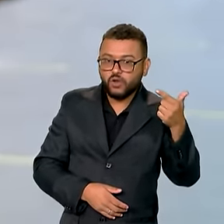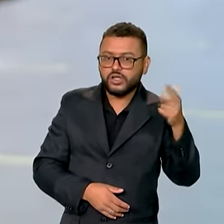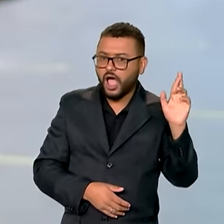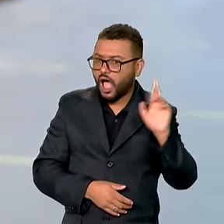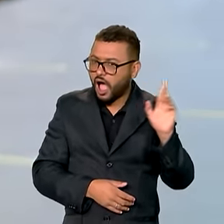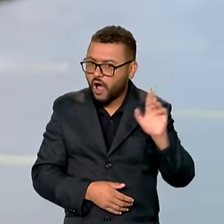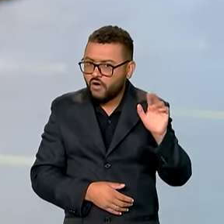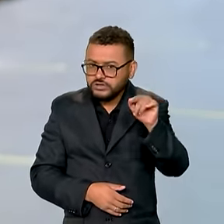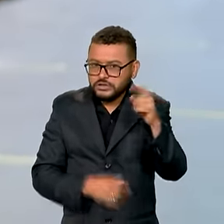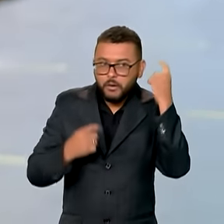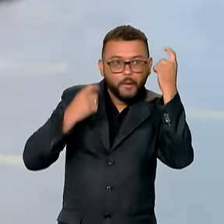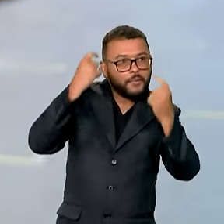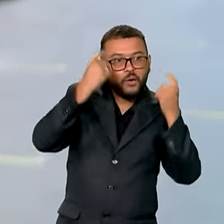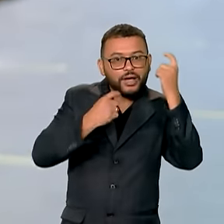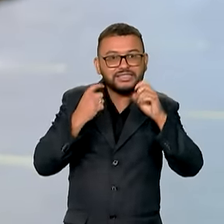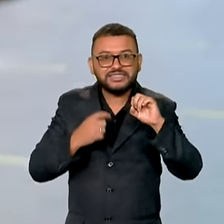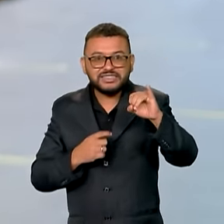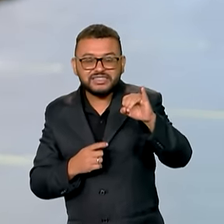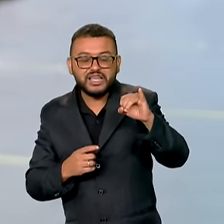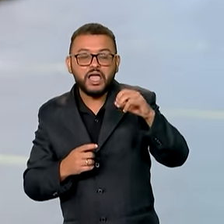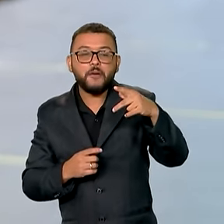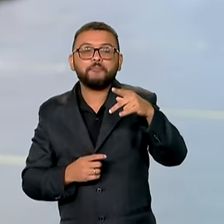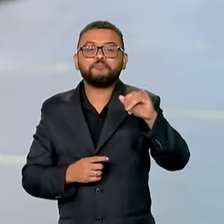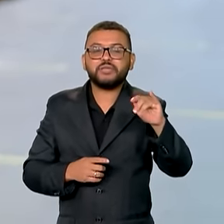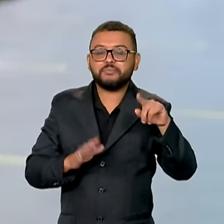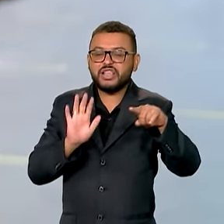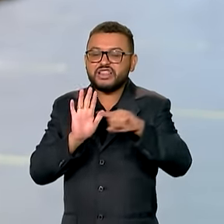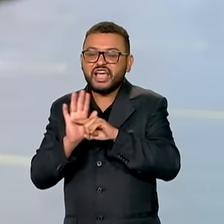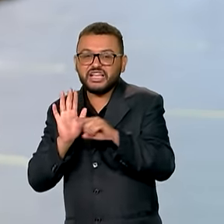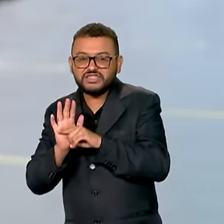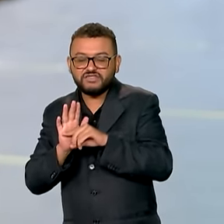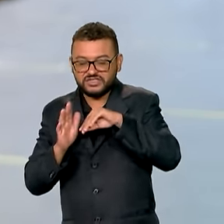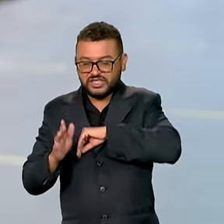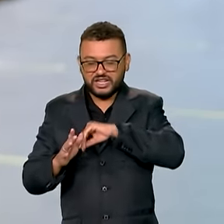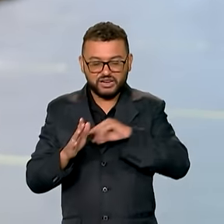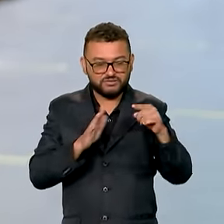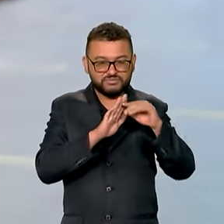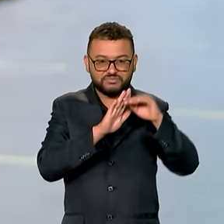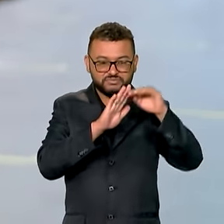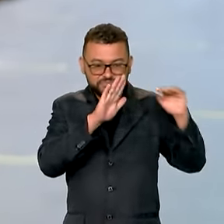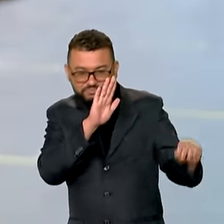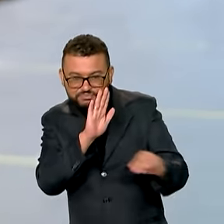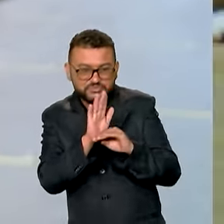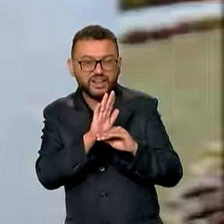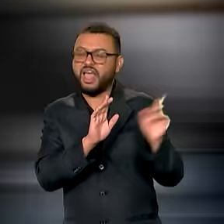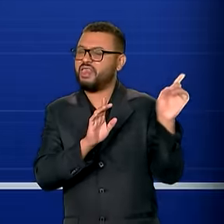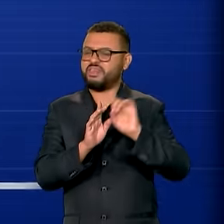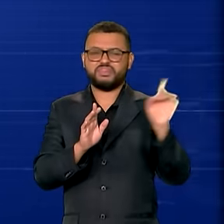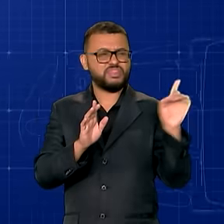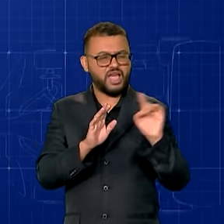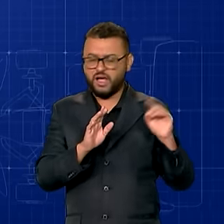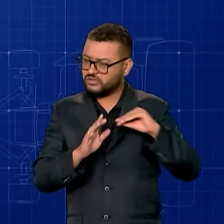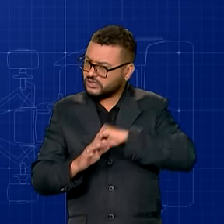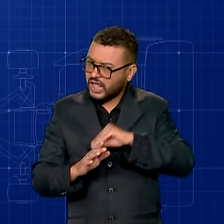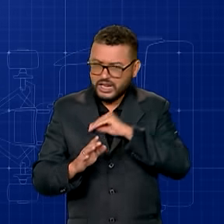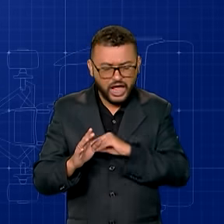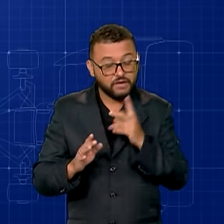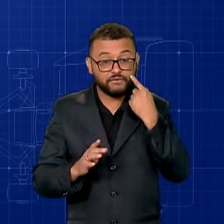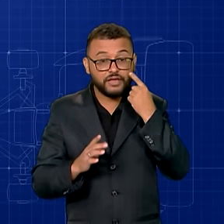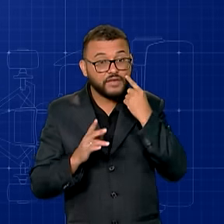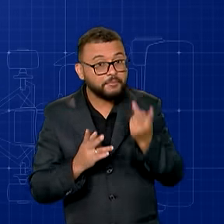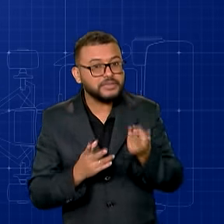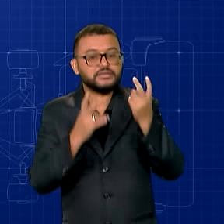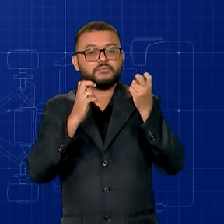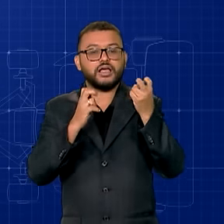Preocupado ou você fica achando que se o PIB for negativo, o salário vai ser reduzido? É claro que não! Nesse caso,